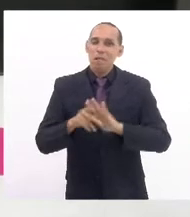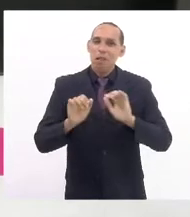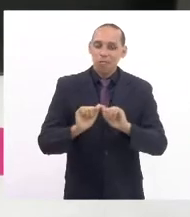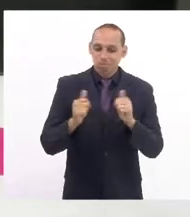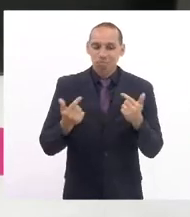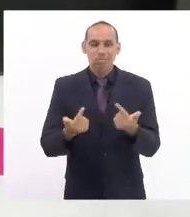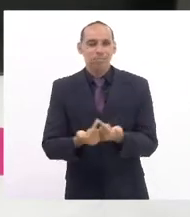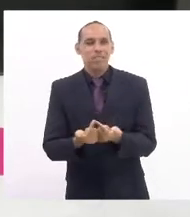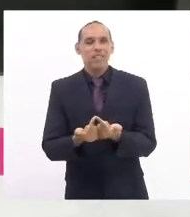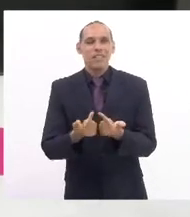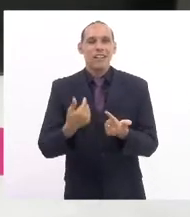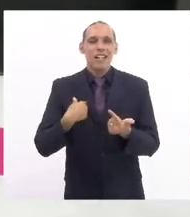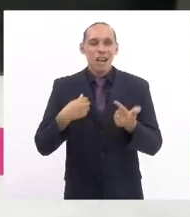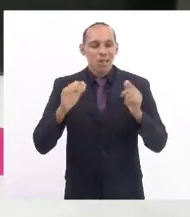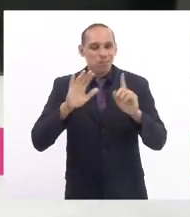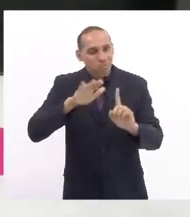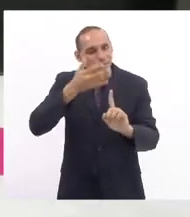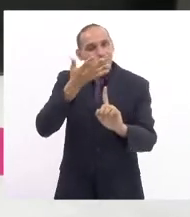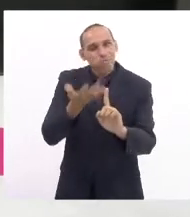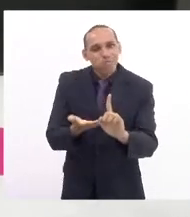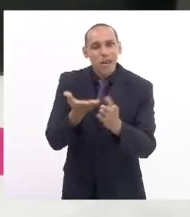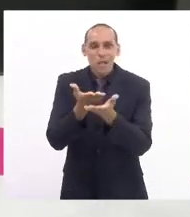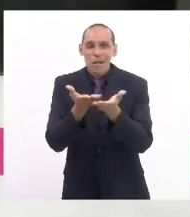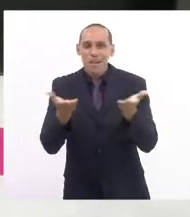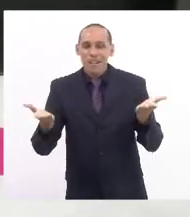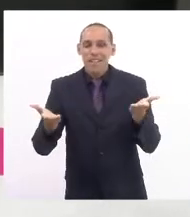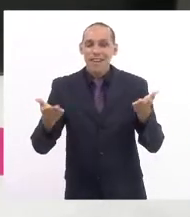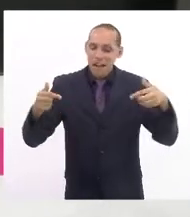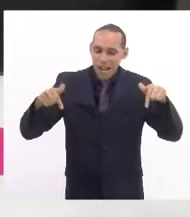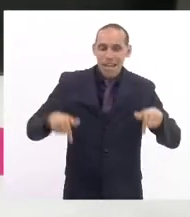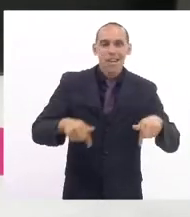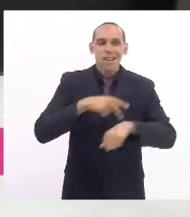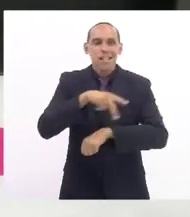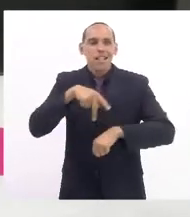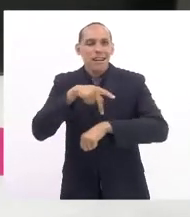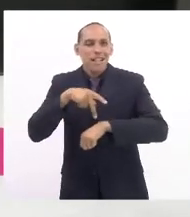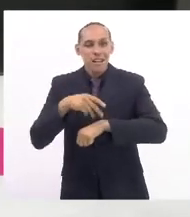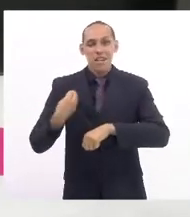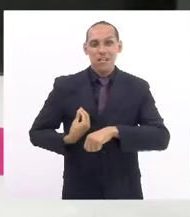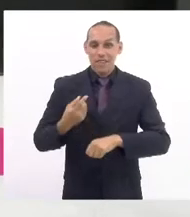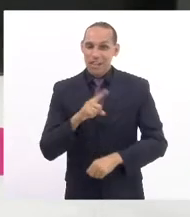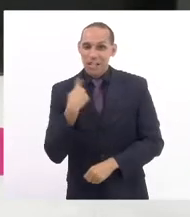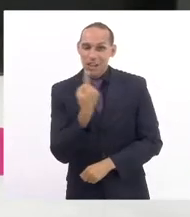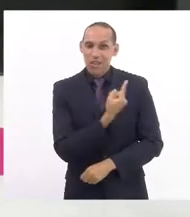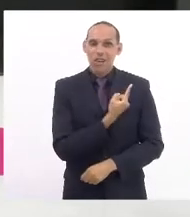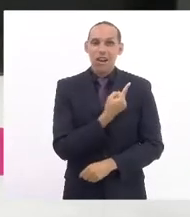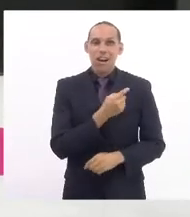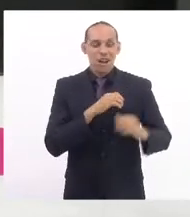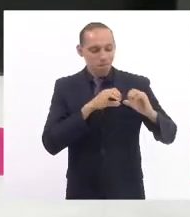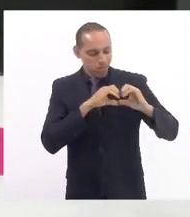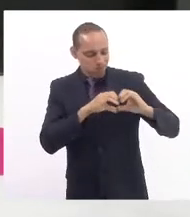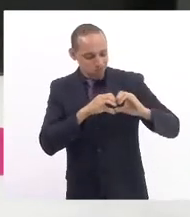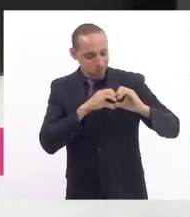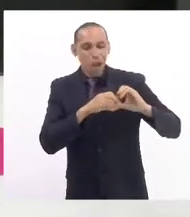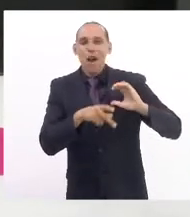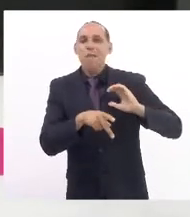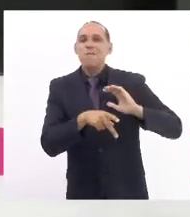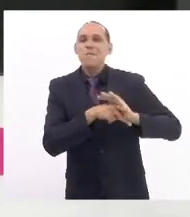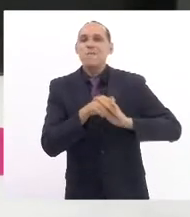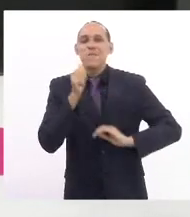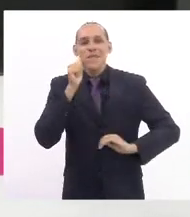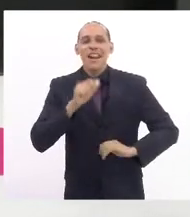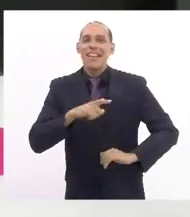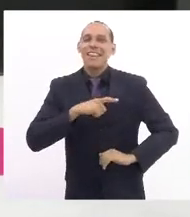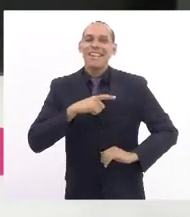homenagens e que o nosso país, as nossas vidas, tenham mais corações de mulheres, porque são muito